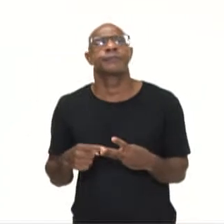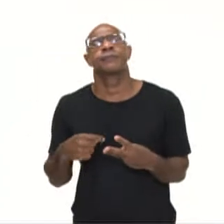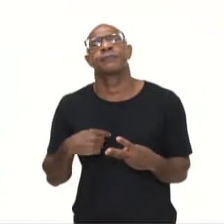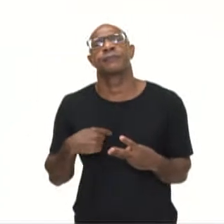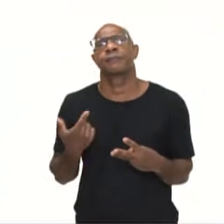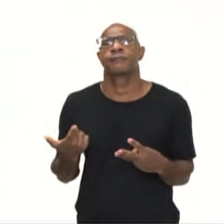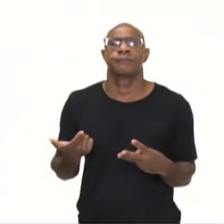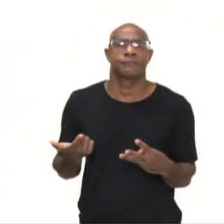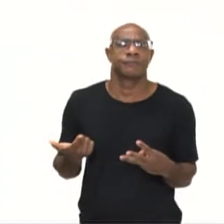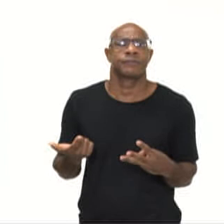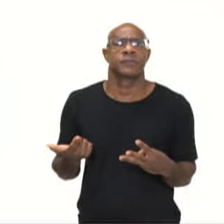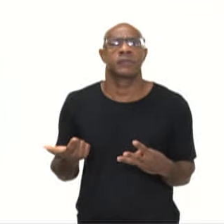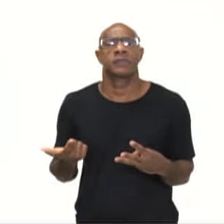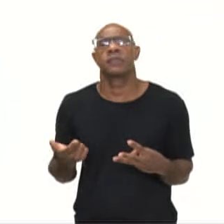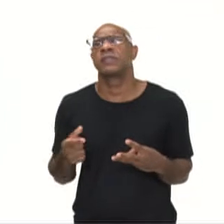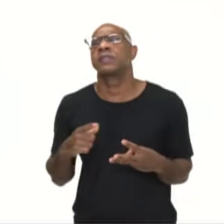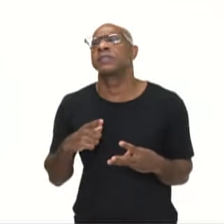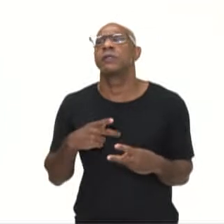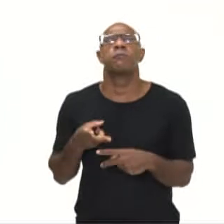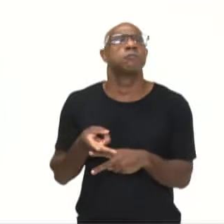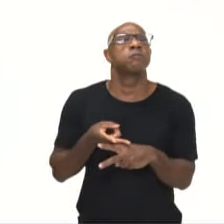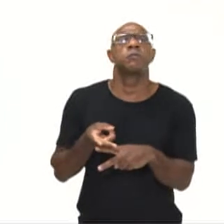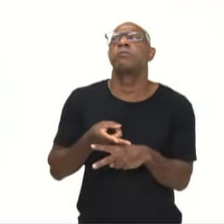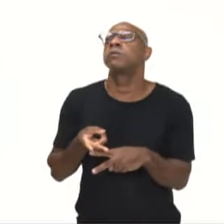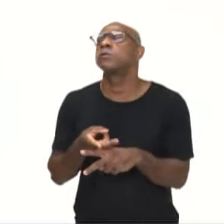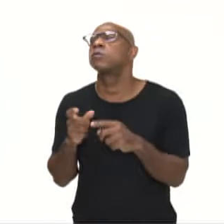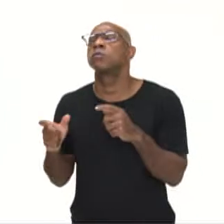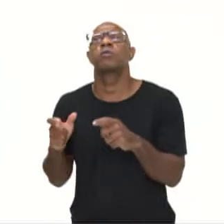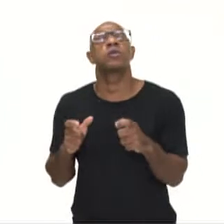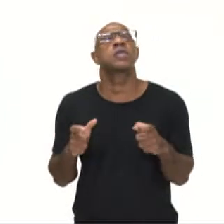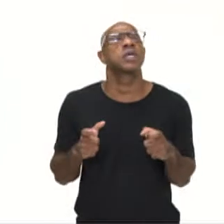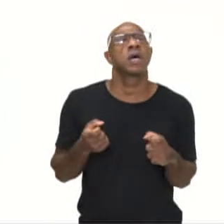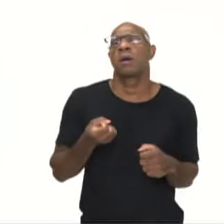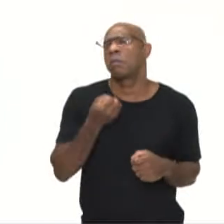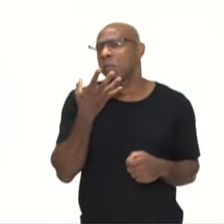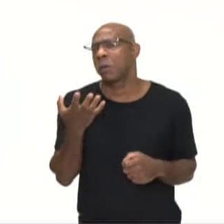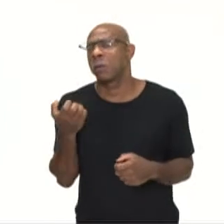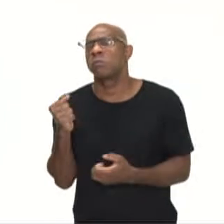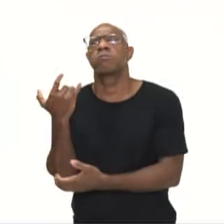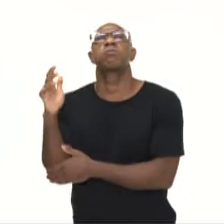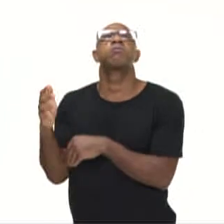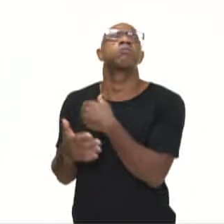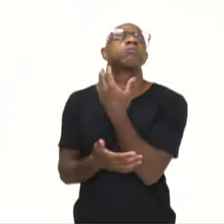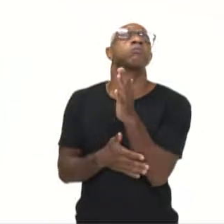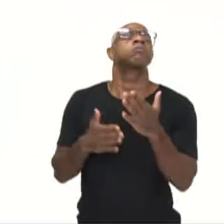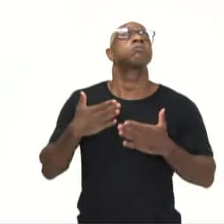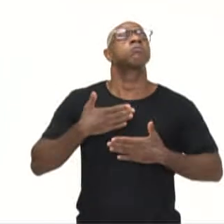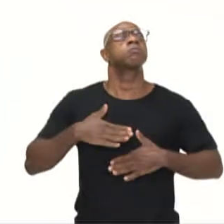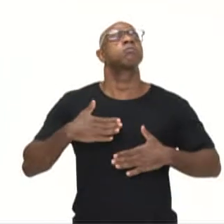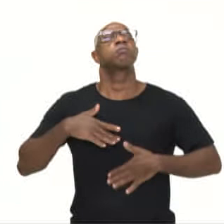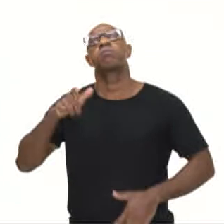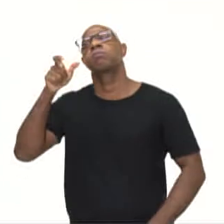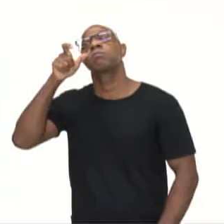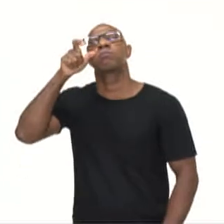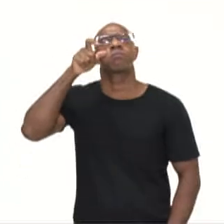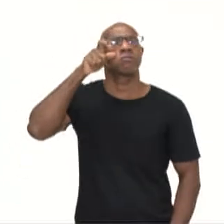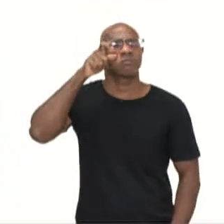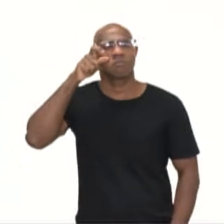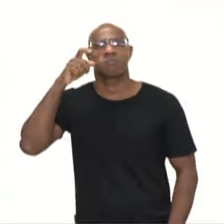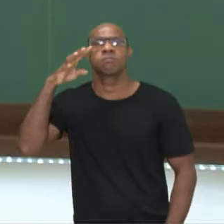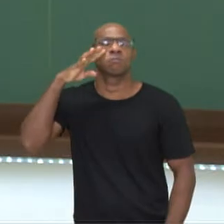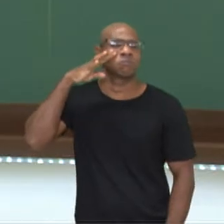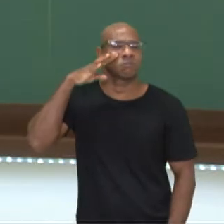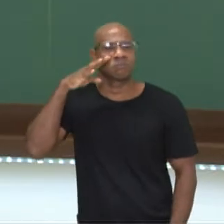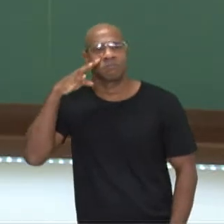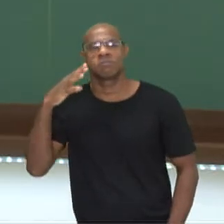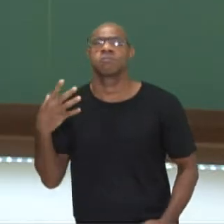pensando tanto, né? E finalmente, buscaria um lugar com uma hermosa vista para apreciar. Sonrevia, em este momento.